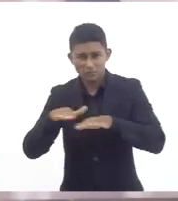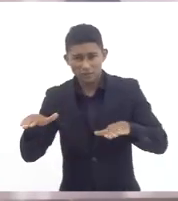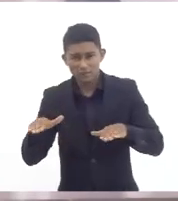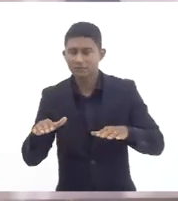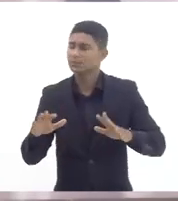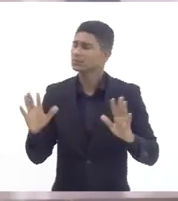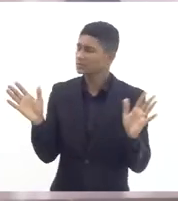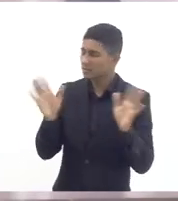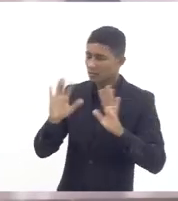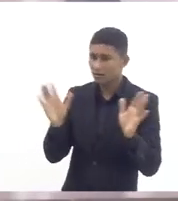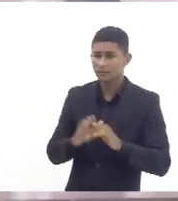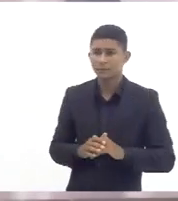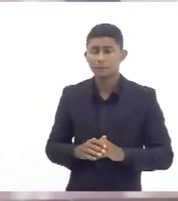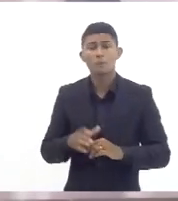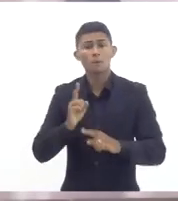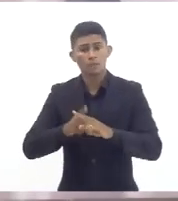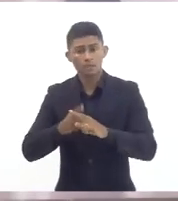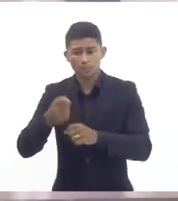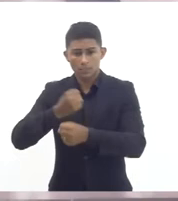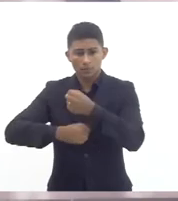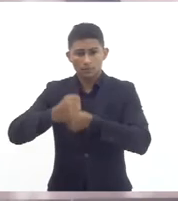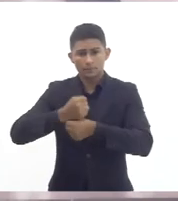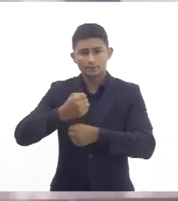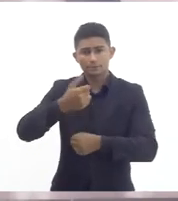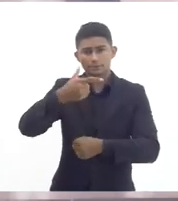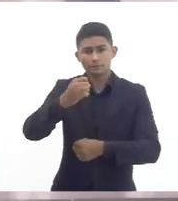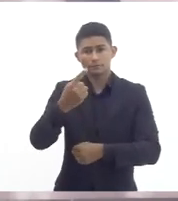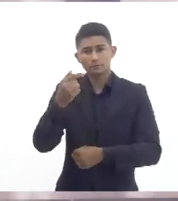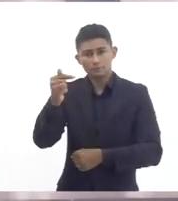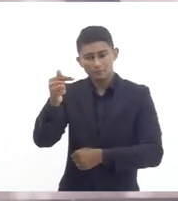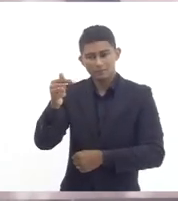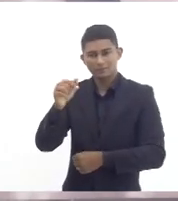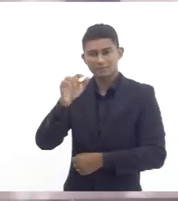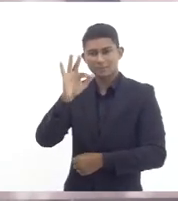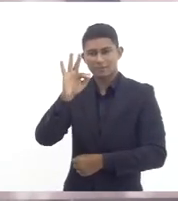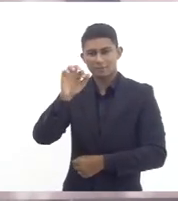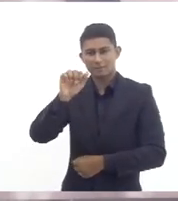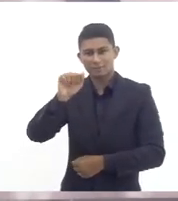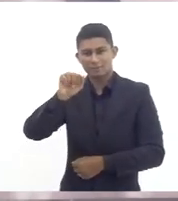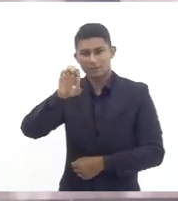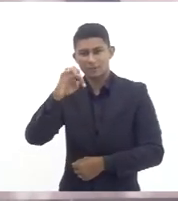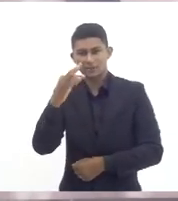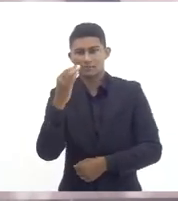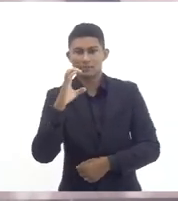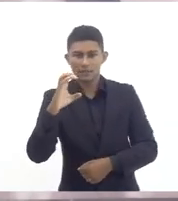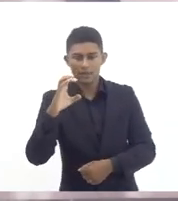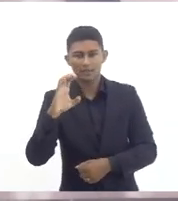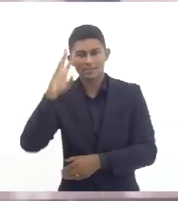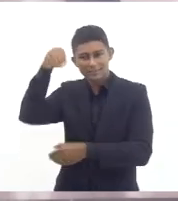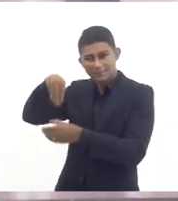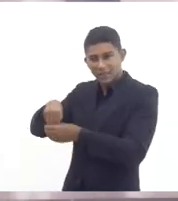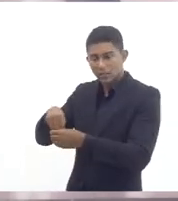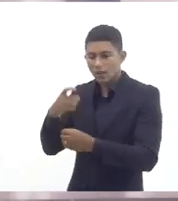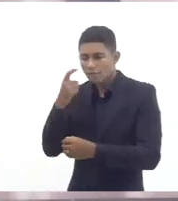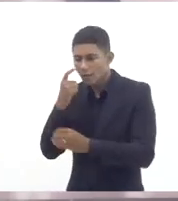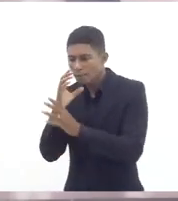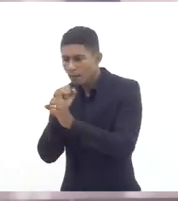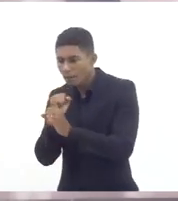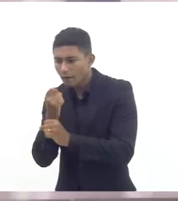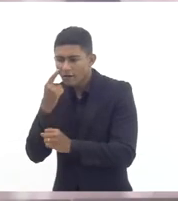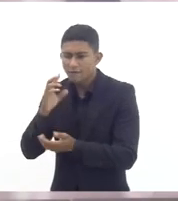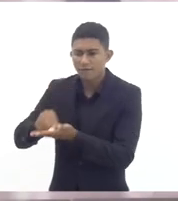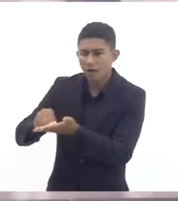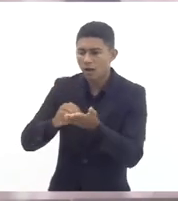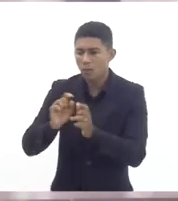num recorte de vacância que já era uma vacância um recorte questionado porque quando a Seduc traz para a gente 7